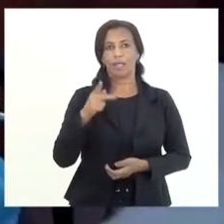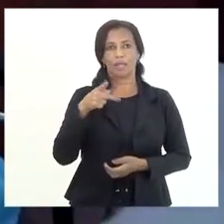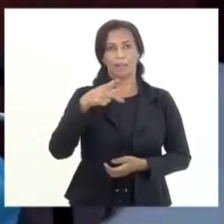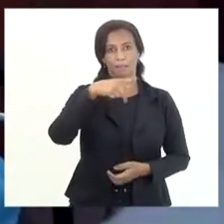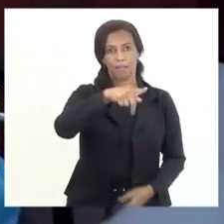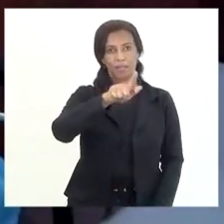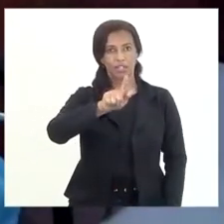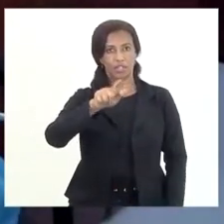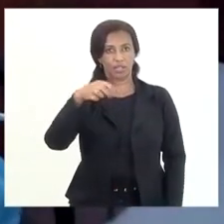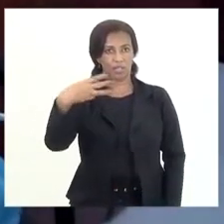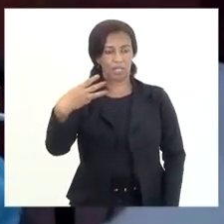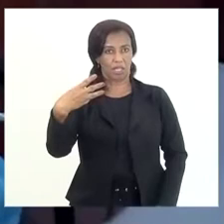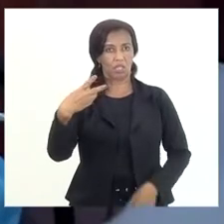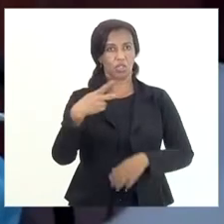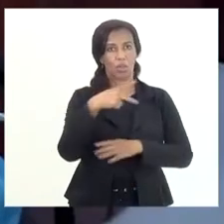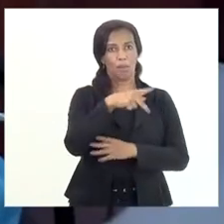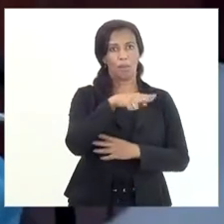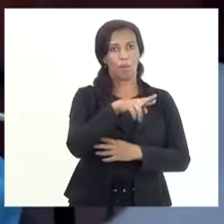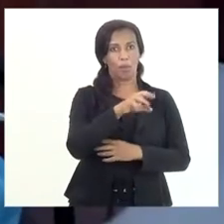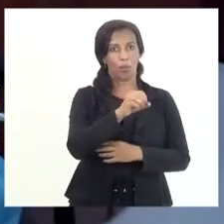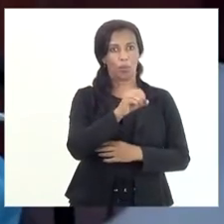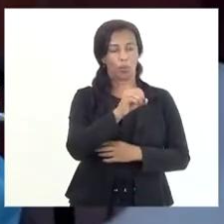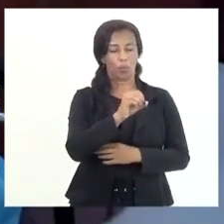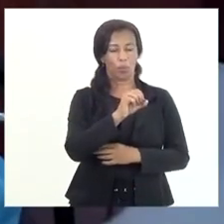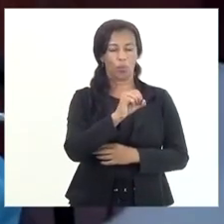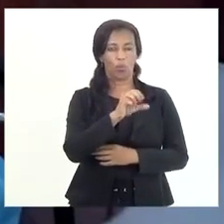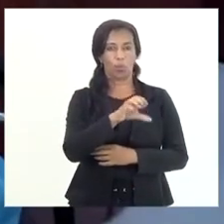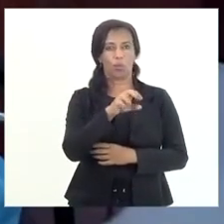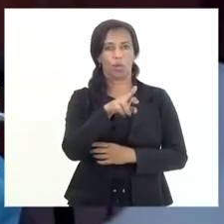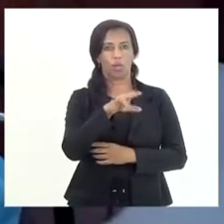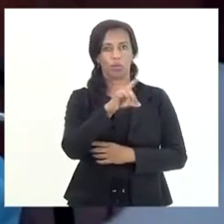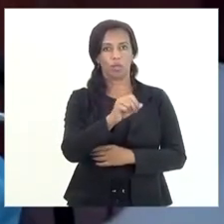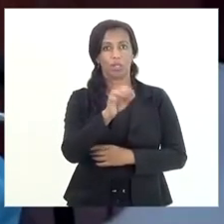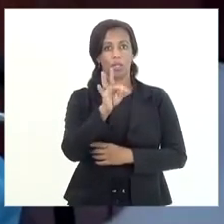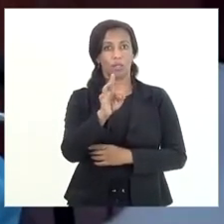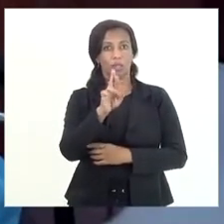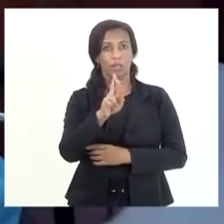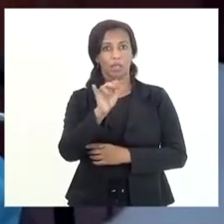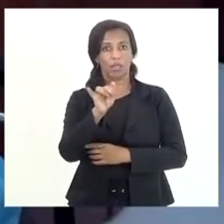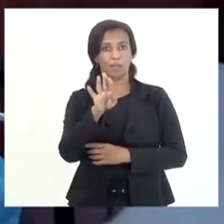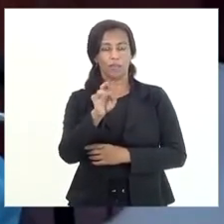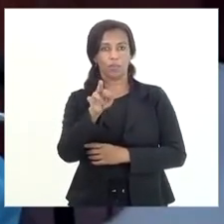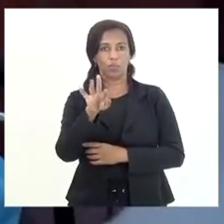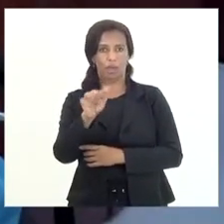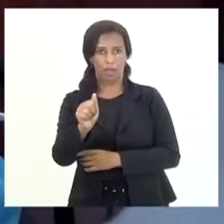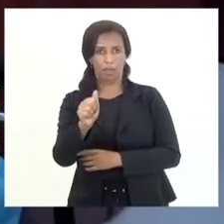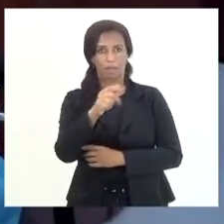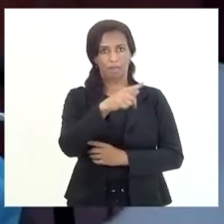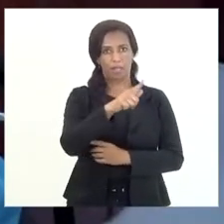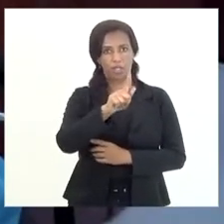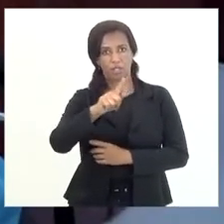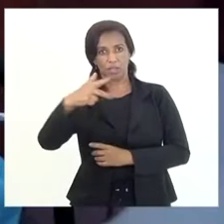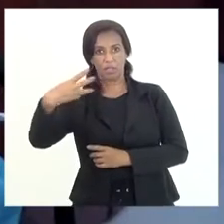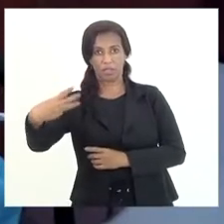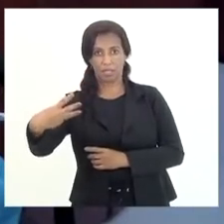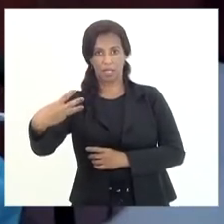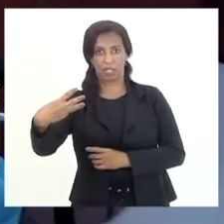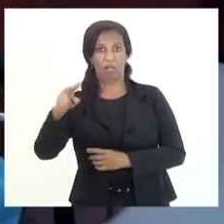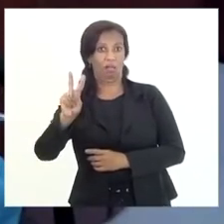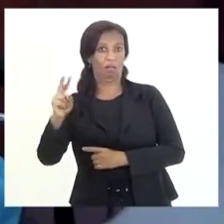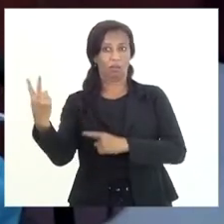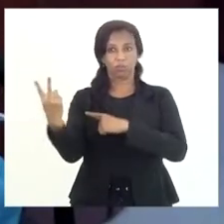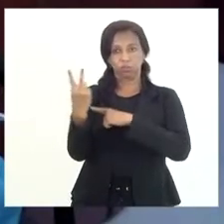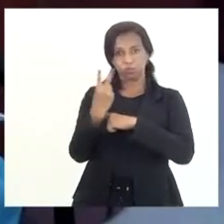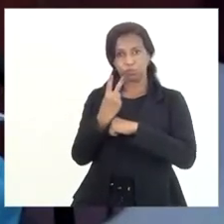dentro da estrutura da Procuradoria Geral do Estado, ela tem como, como é que eu posso colocar isso? Uma função de defesa.